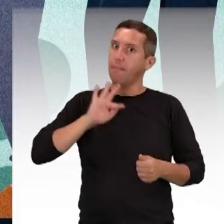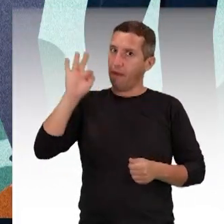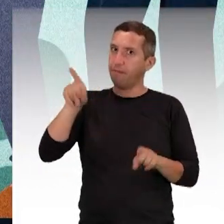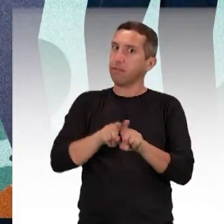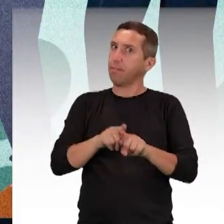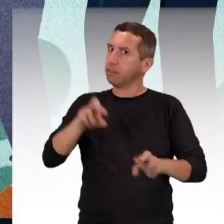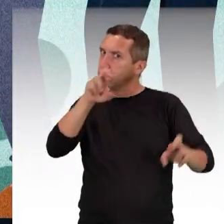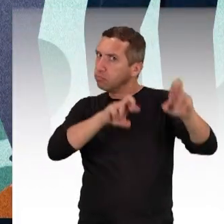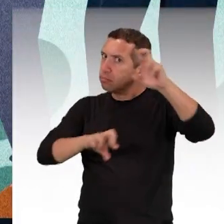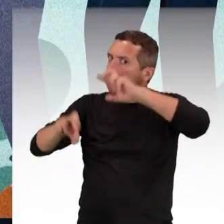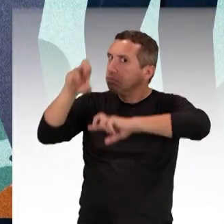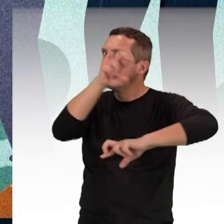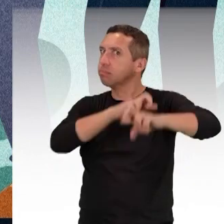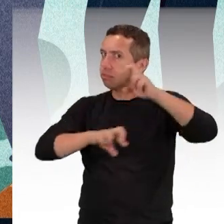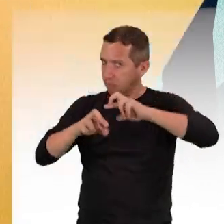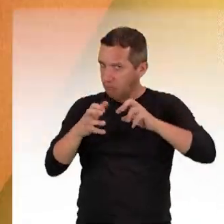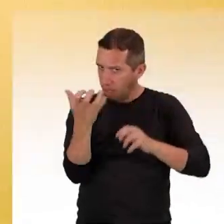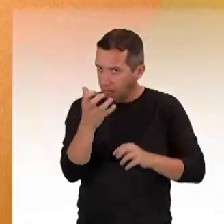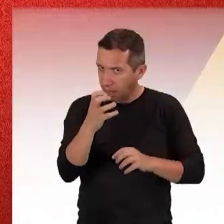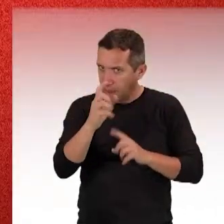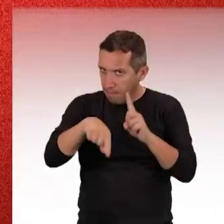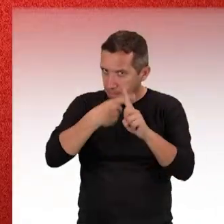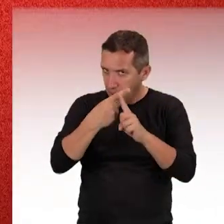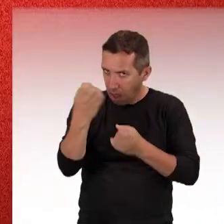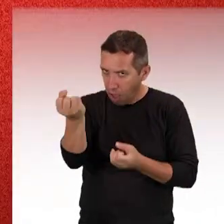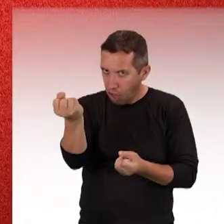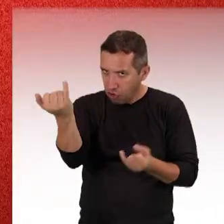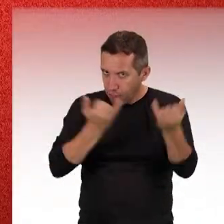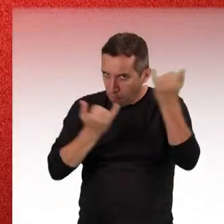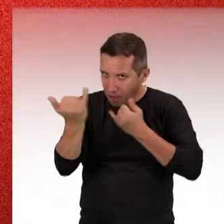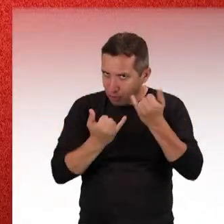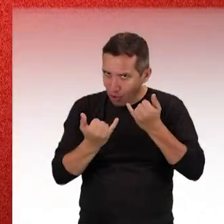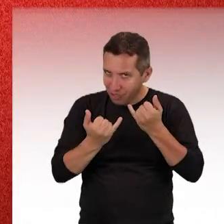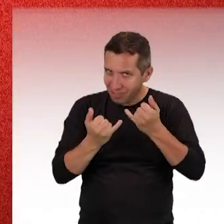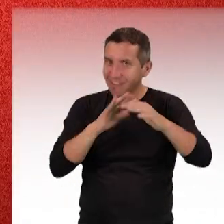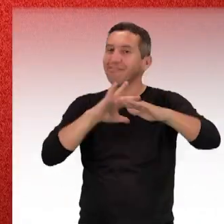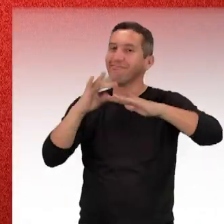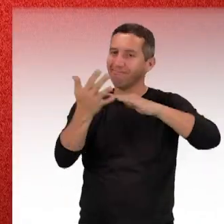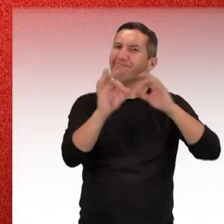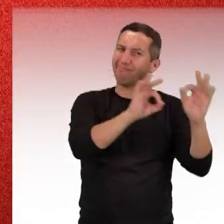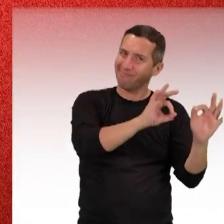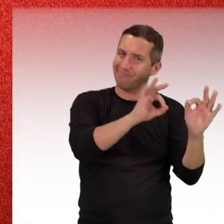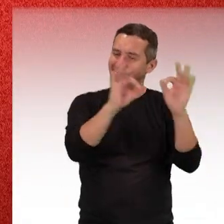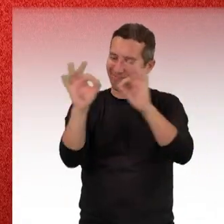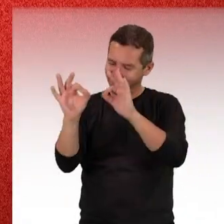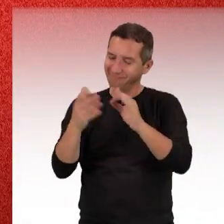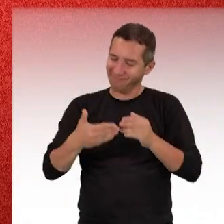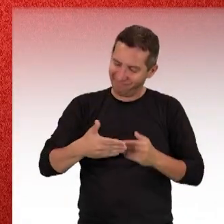denuncie ao MP. Quer mais informações como essa? Fique de olho nas nossas redes sociais.